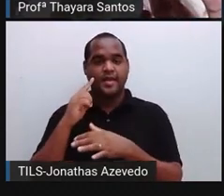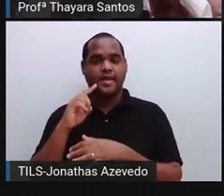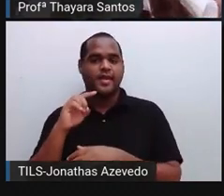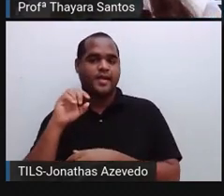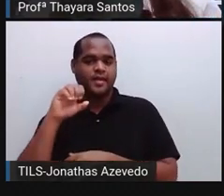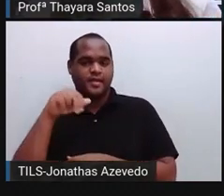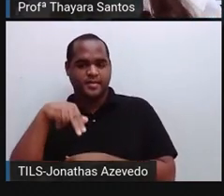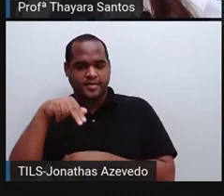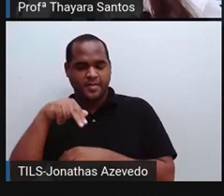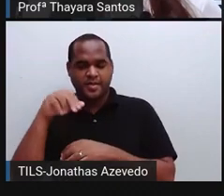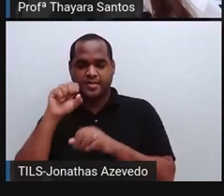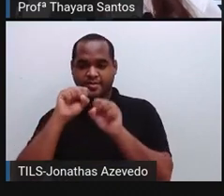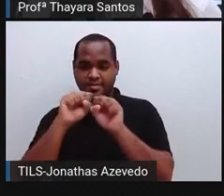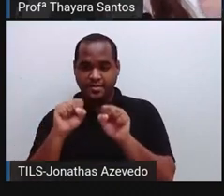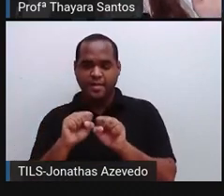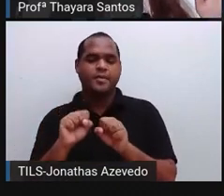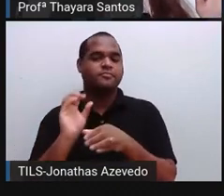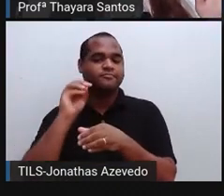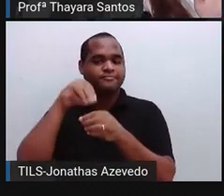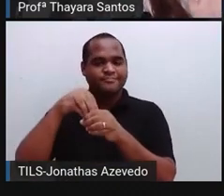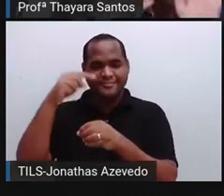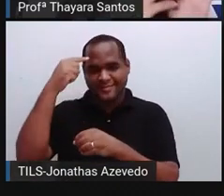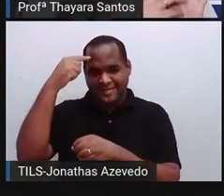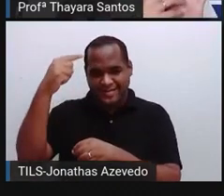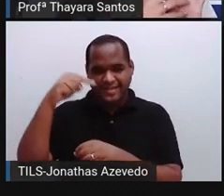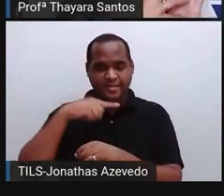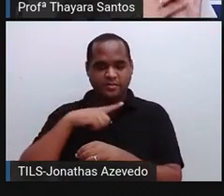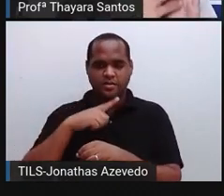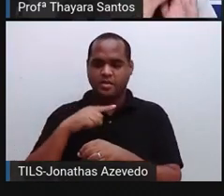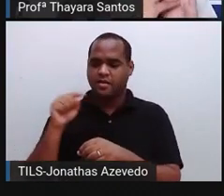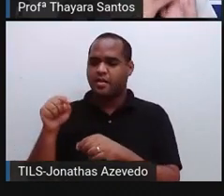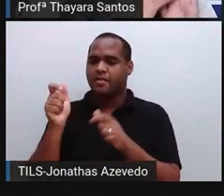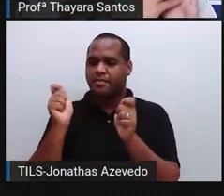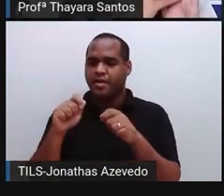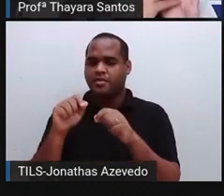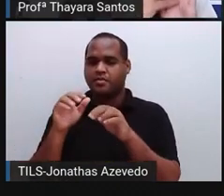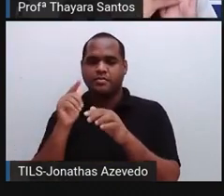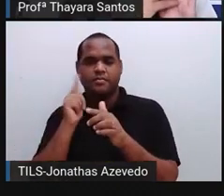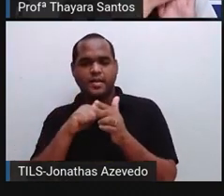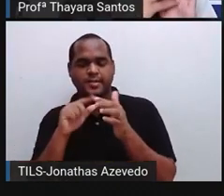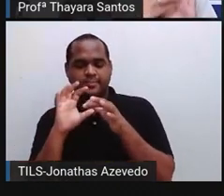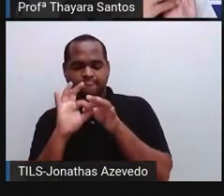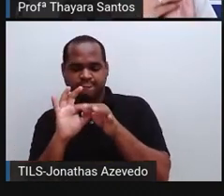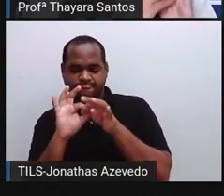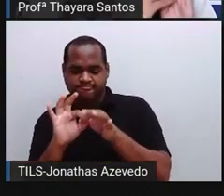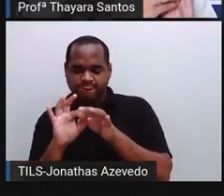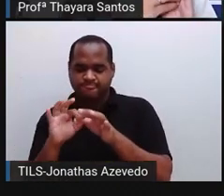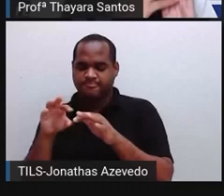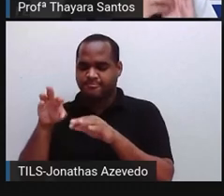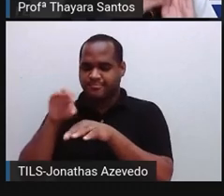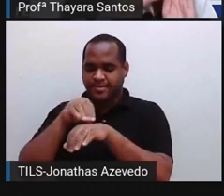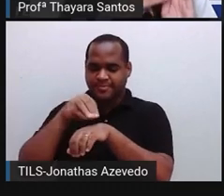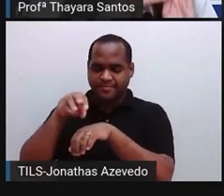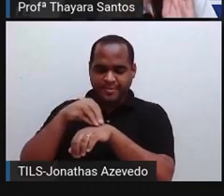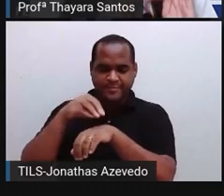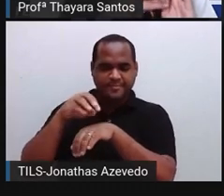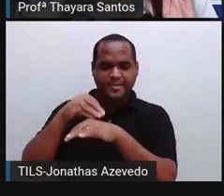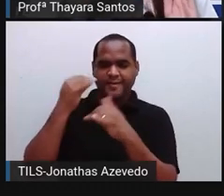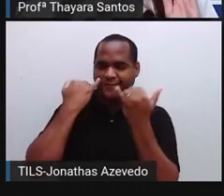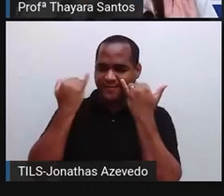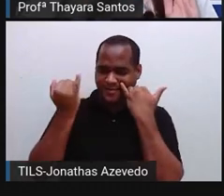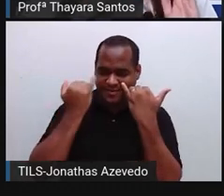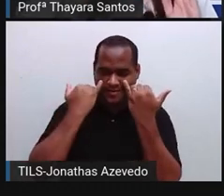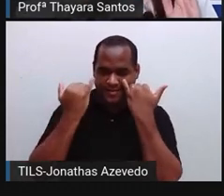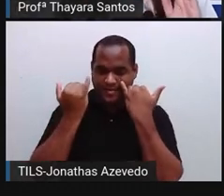captar os estímulos do meio, depois ele pega essa mensagem que ele capturou, essas informações que ele capturou do